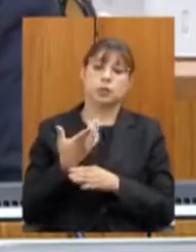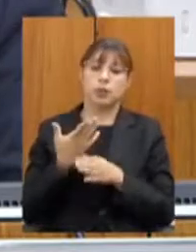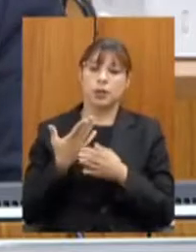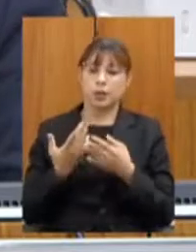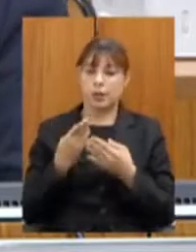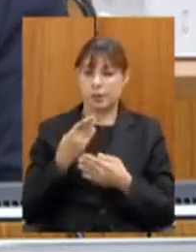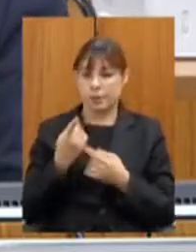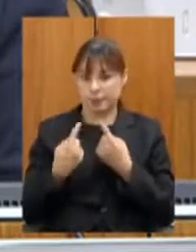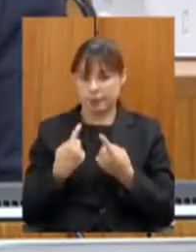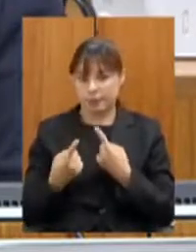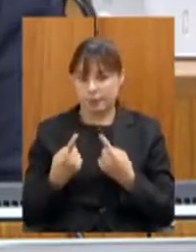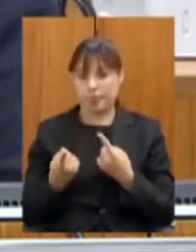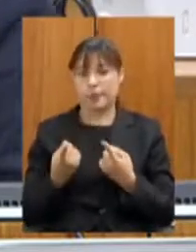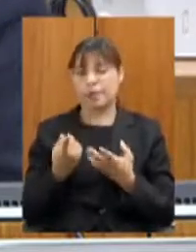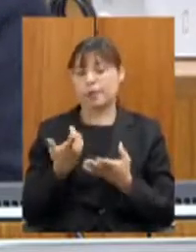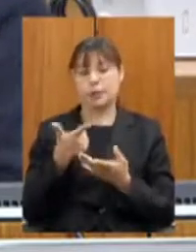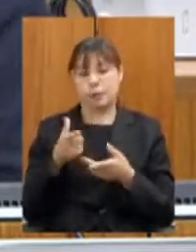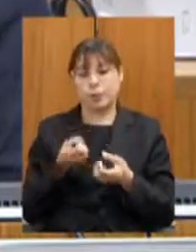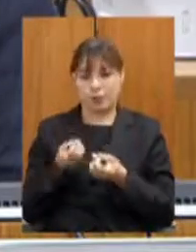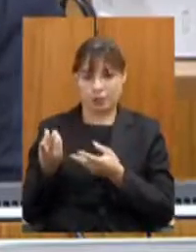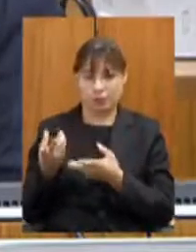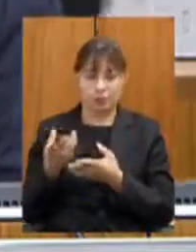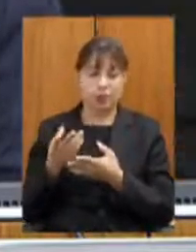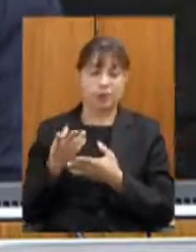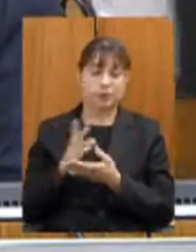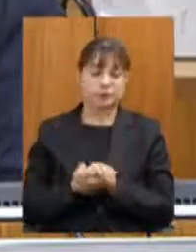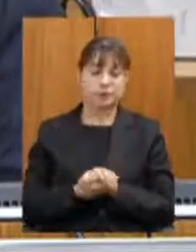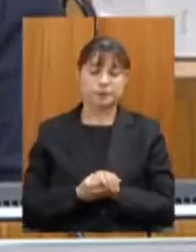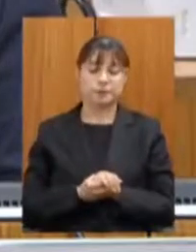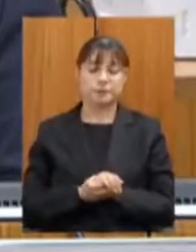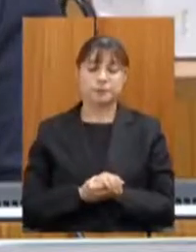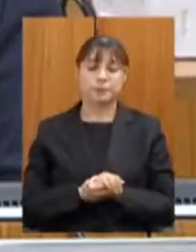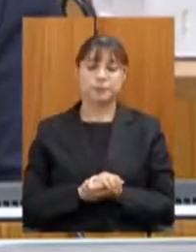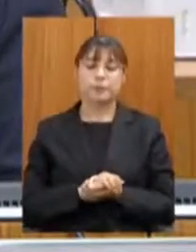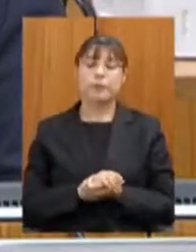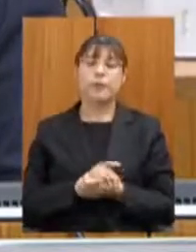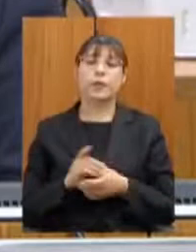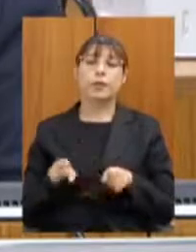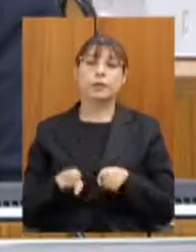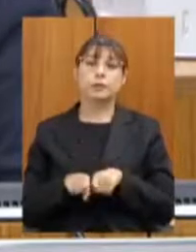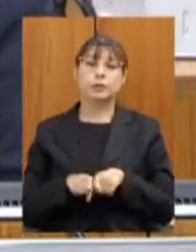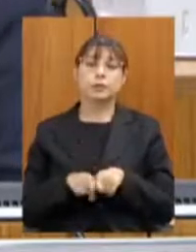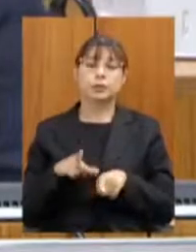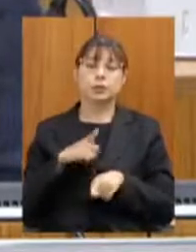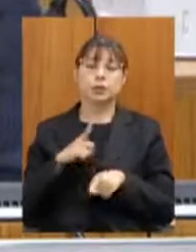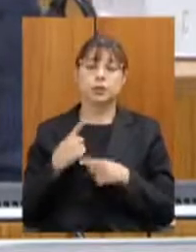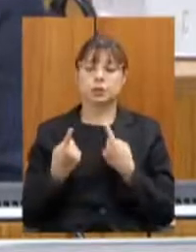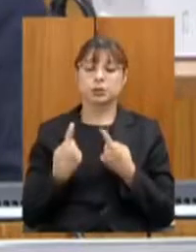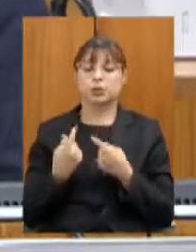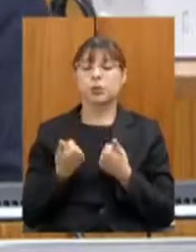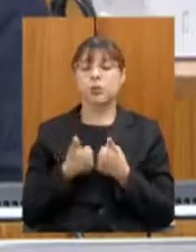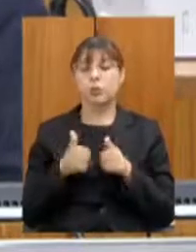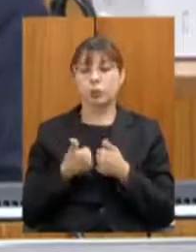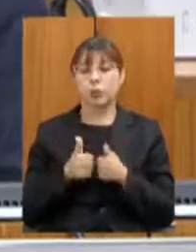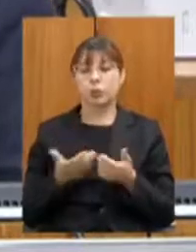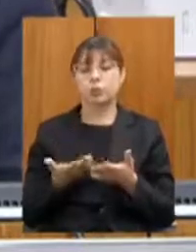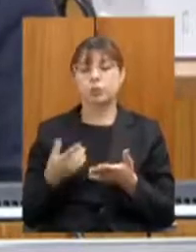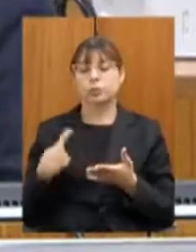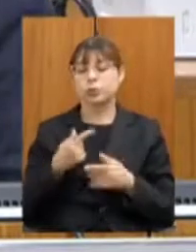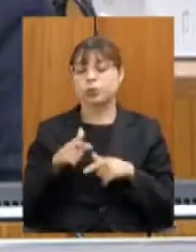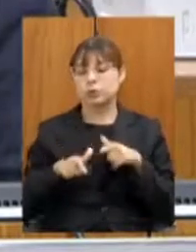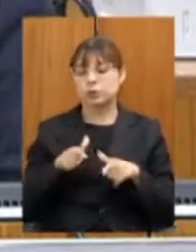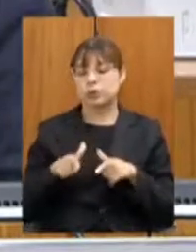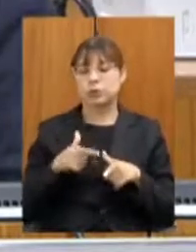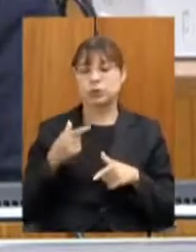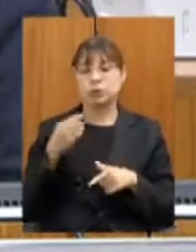aqui na parte de transporte e mobilidade, nós temos os ônibus metropolitanos e intermunicipais e temos feito um conjunto de ações de